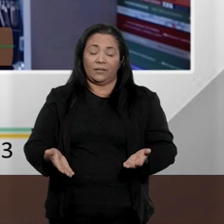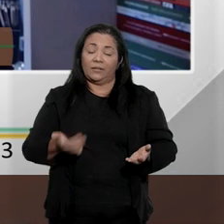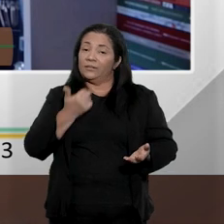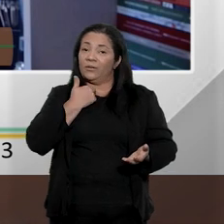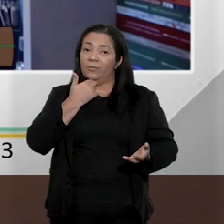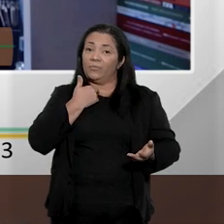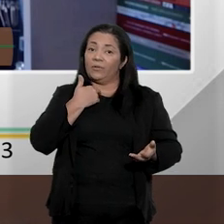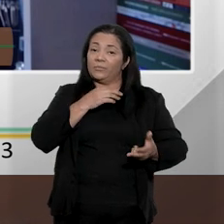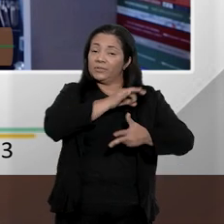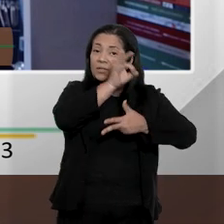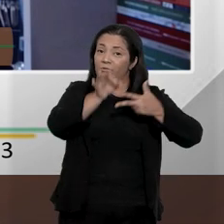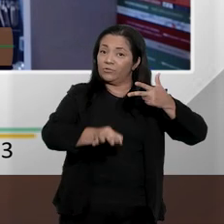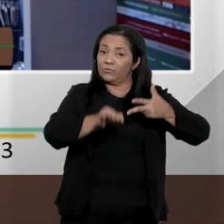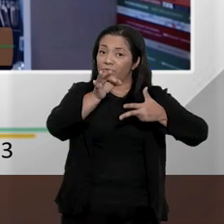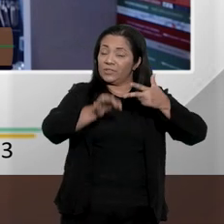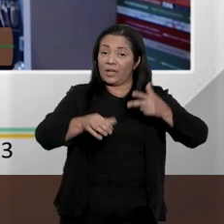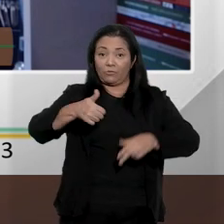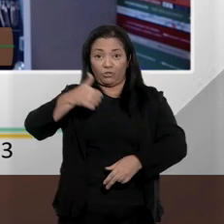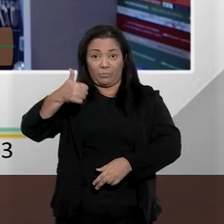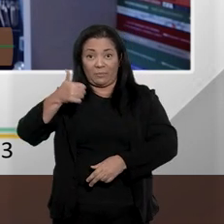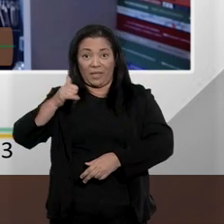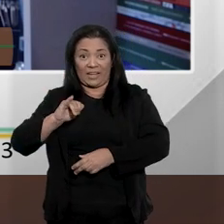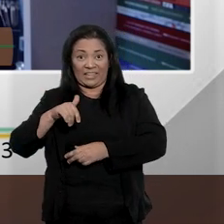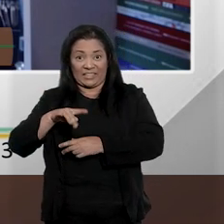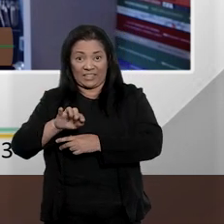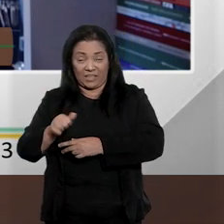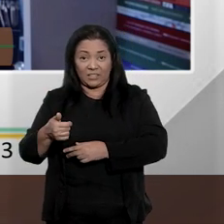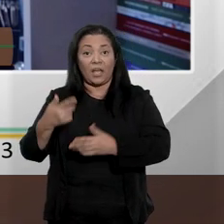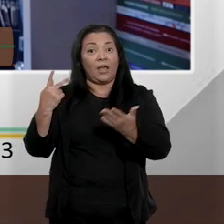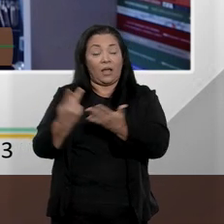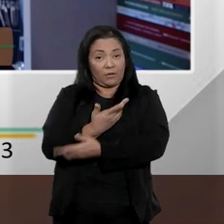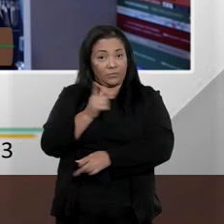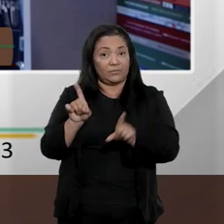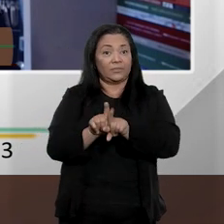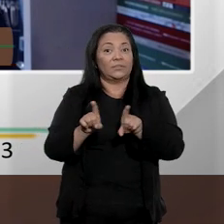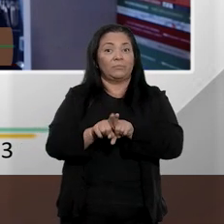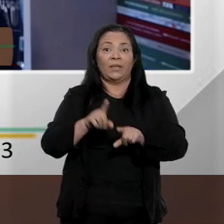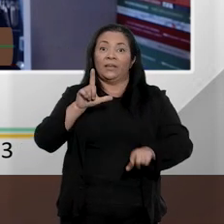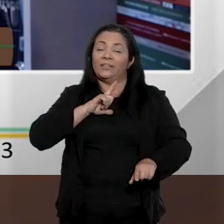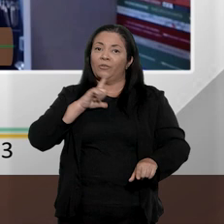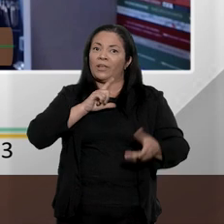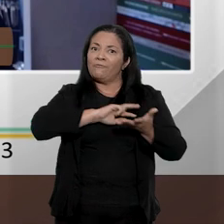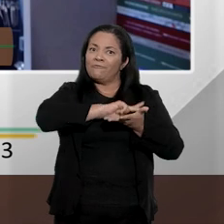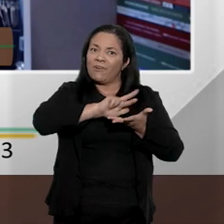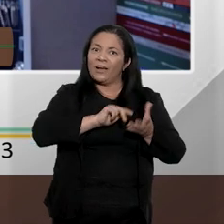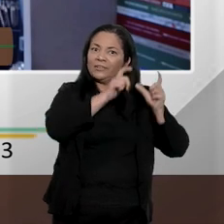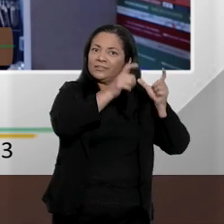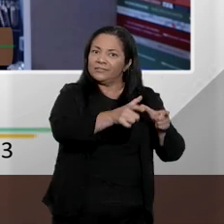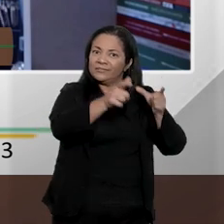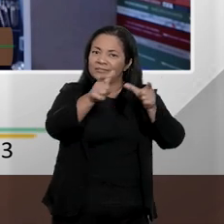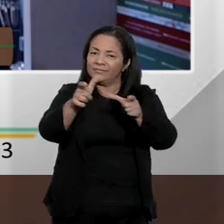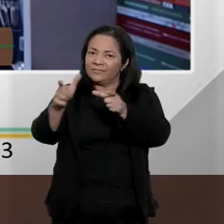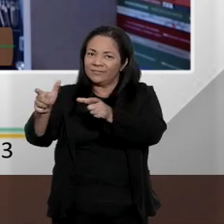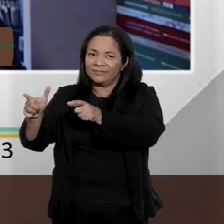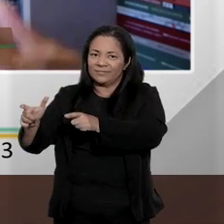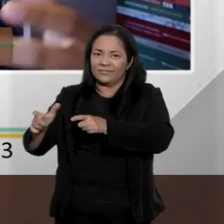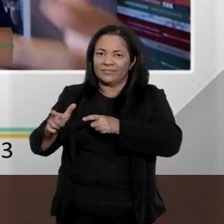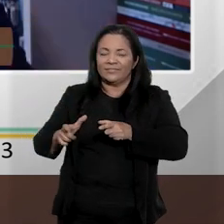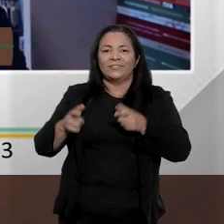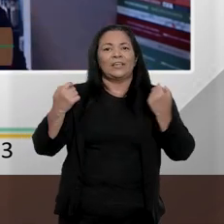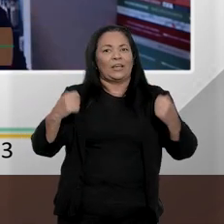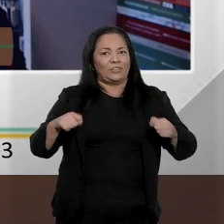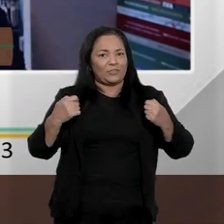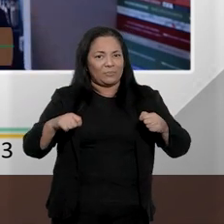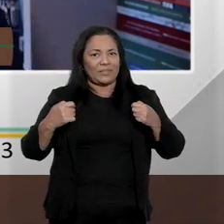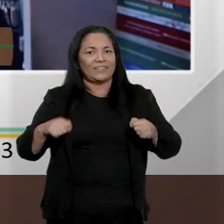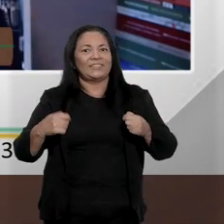de primeira instância, assim também o faça. Ou seja, há uma série de camadas para que a gente consiga fazer com que